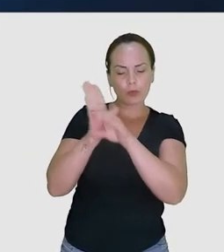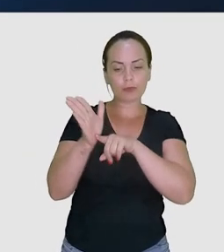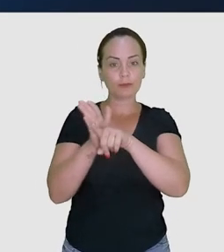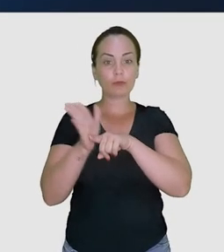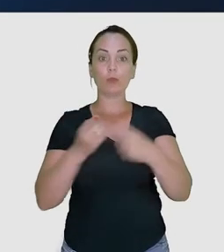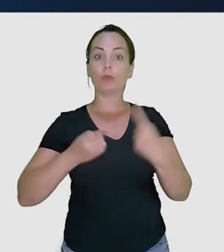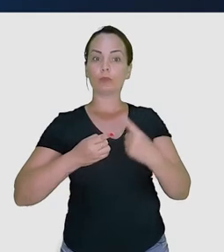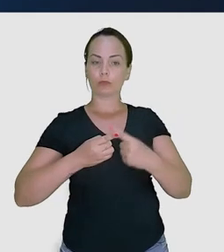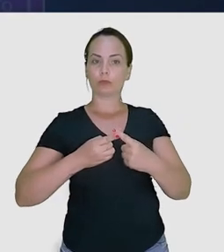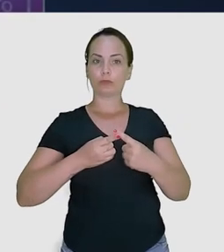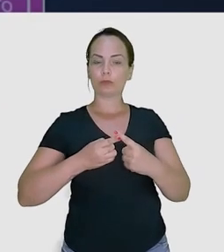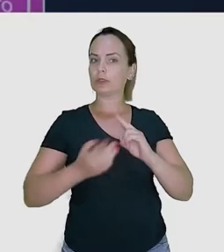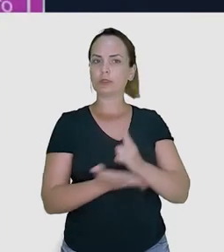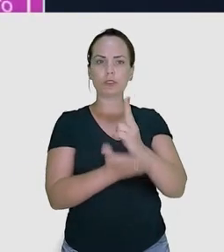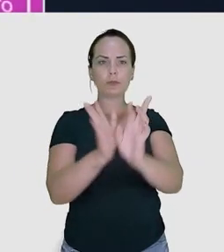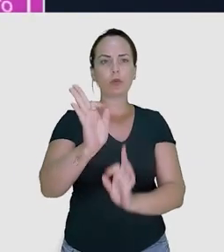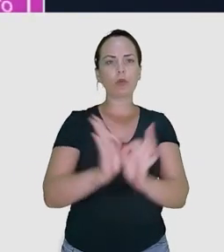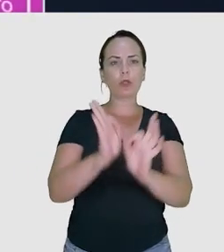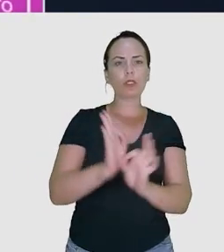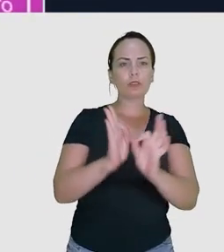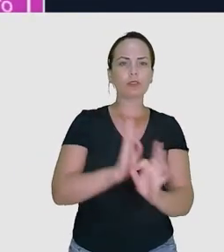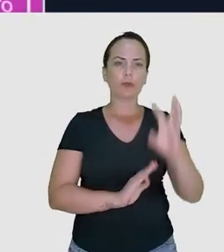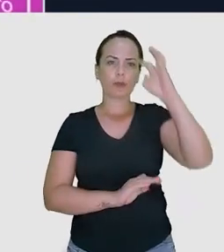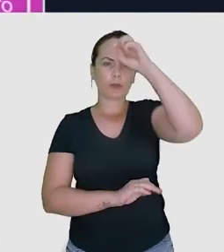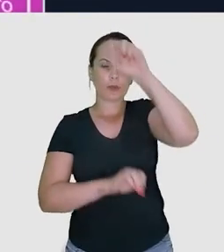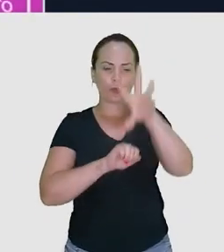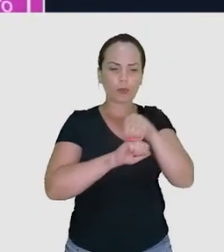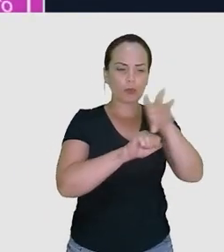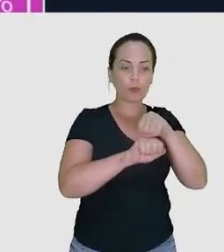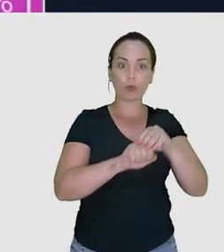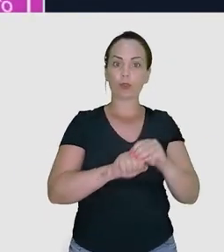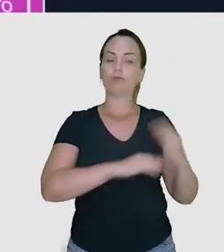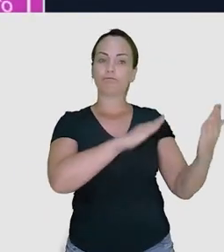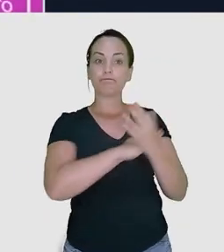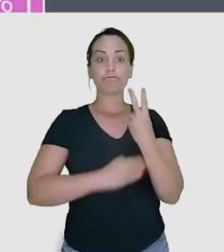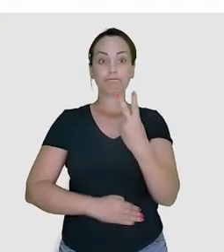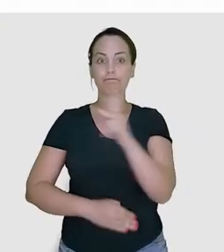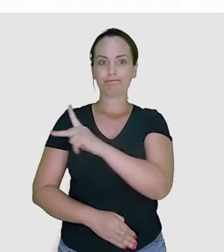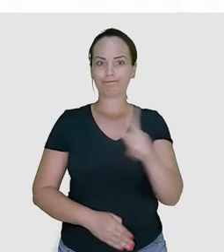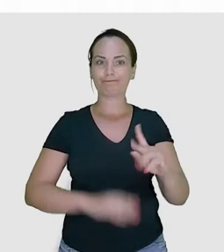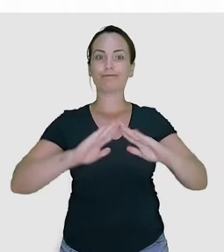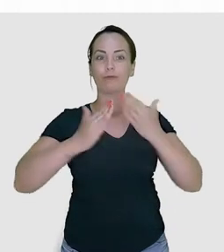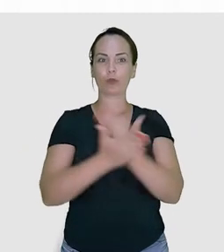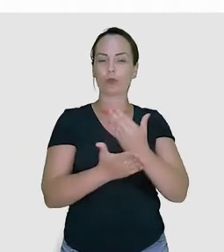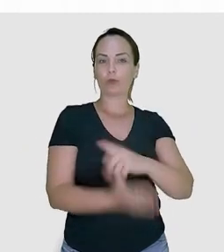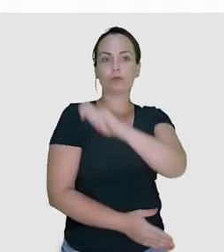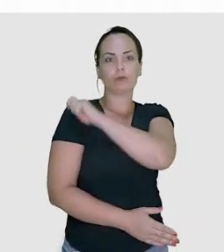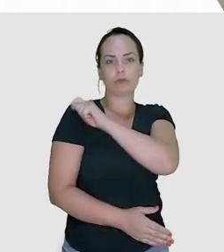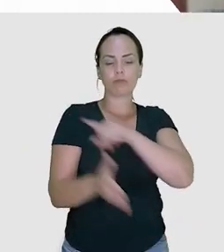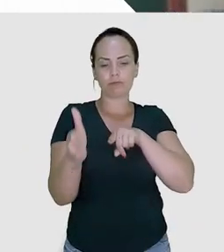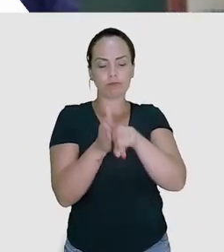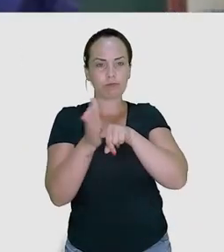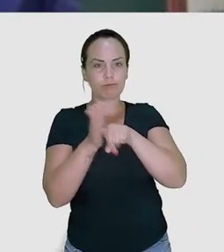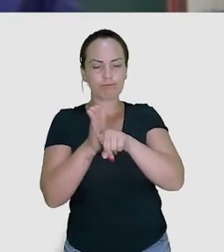produção de narrativas de caráter científico, porque o ponto de partida desse trabalho é sempre a organização do conhecimento. Com